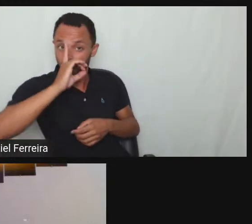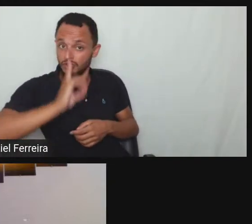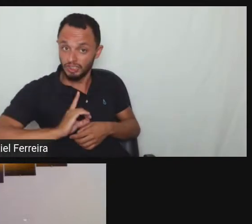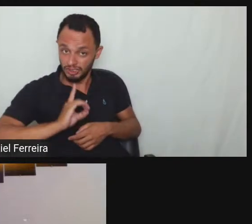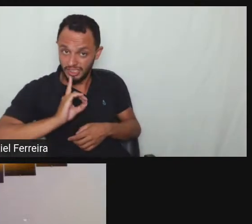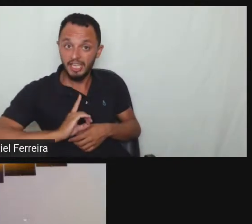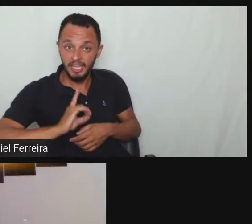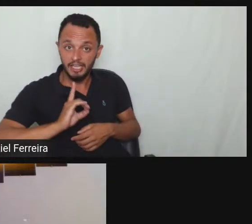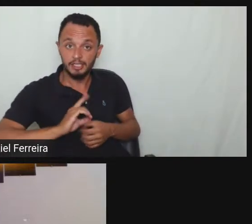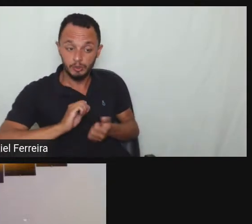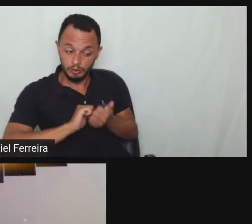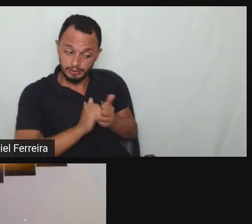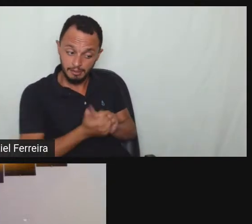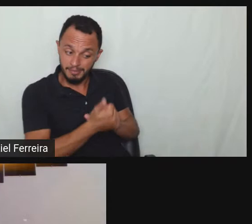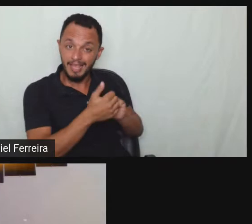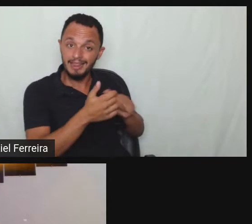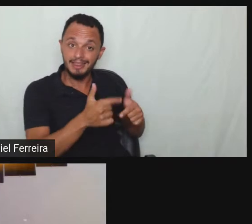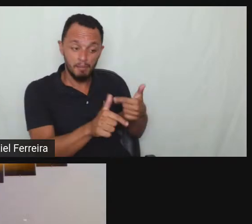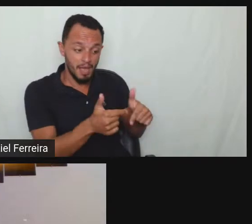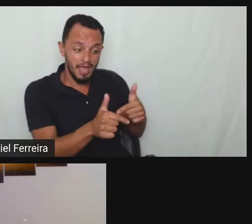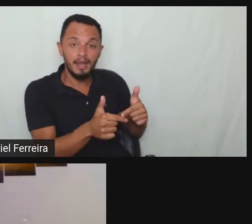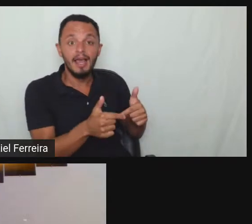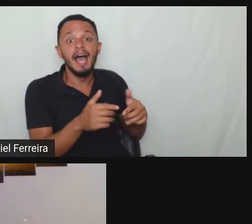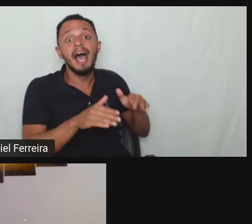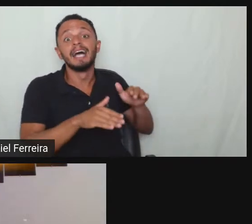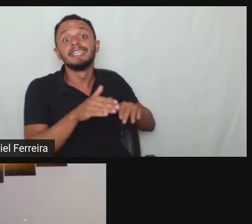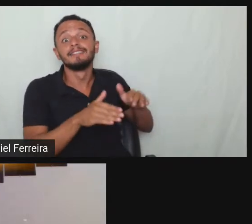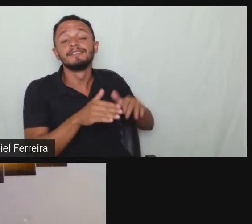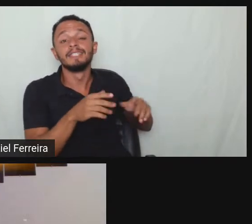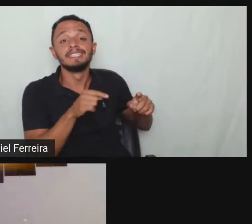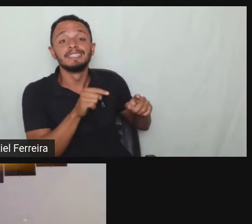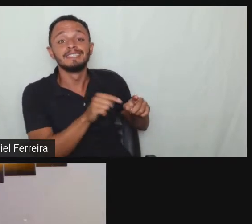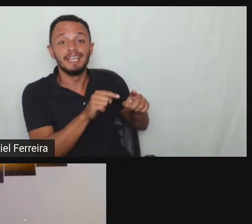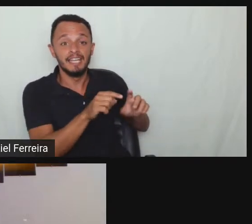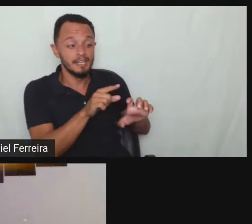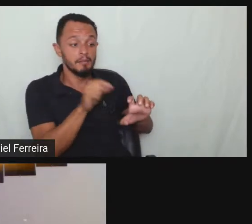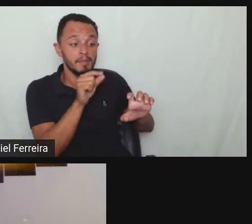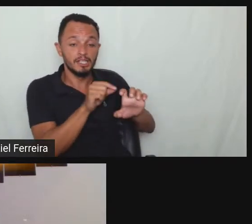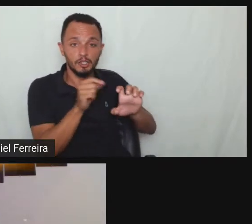mas o empregador você nega fazer ou faz vista grossa para não fazer